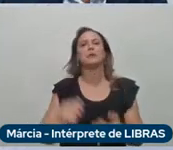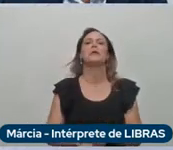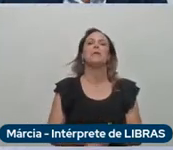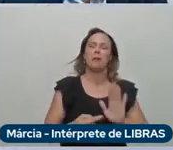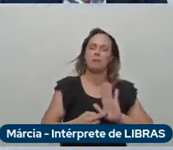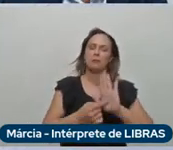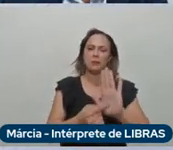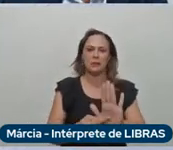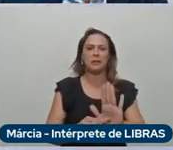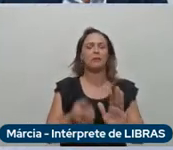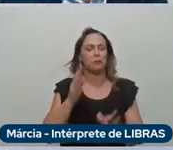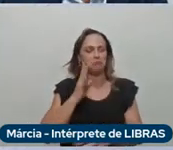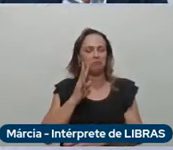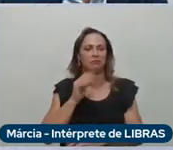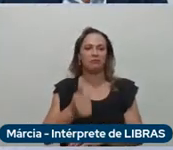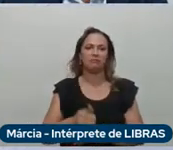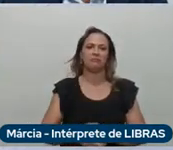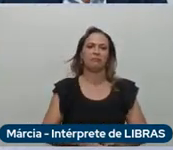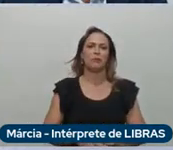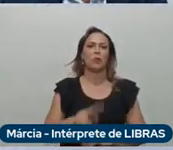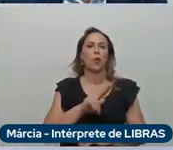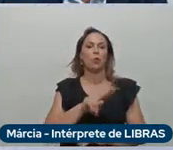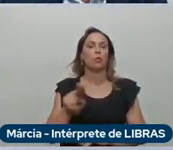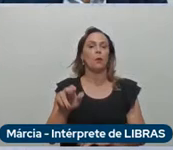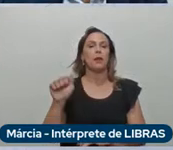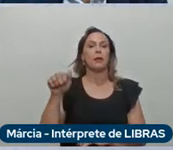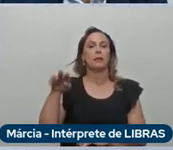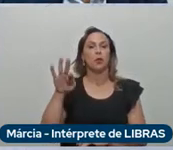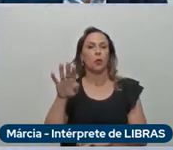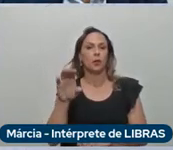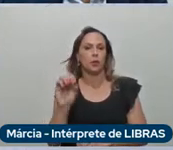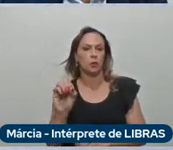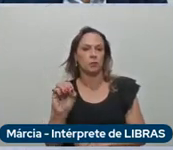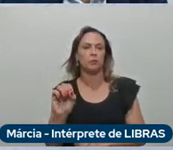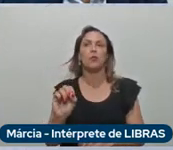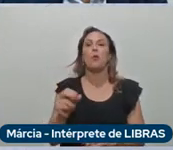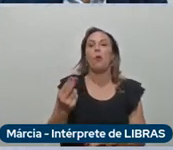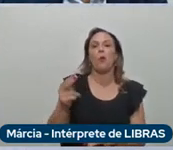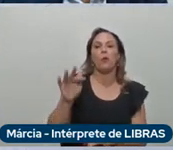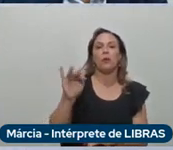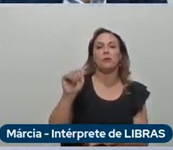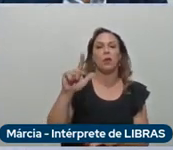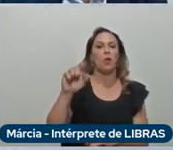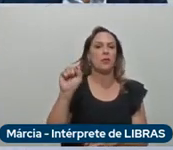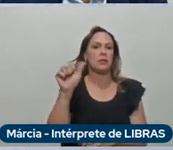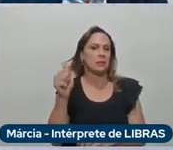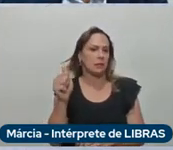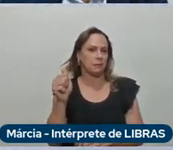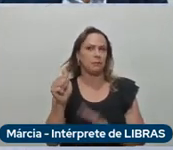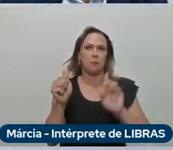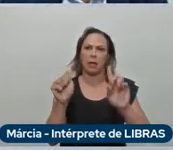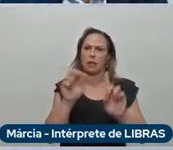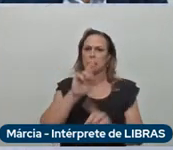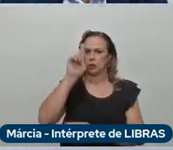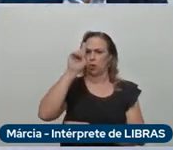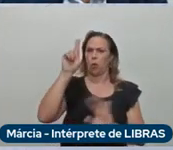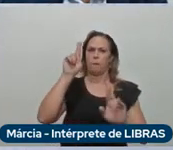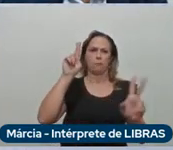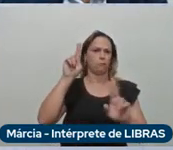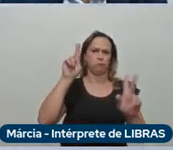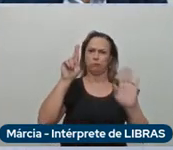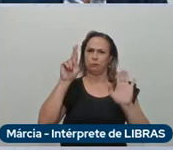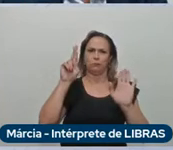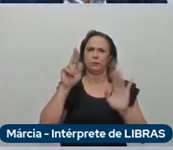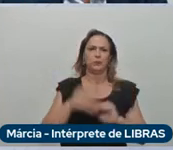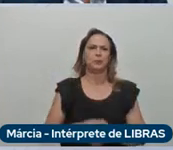mesmo. Bom, meu nome é Antônio, pode me chamar de Antônio ou de Filosa, como vocês quiserem, sem senhor, e claramente,